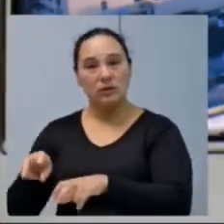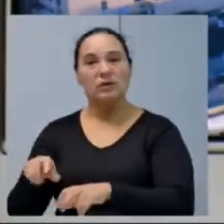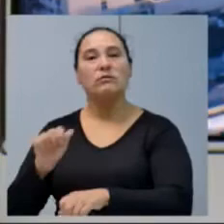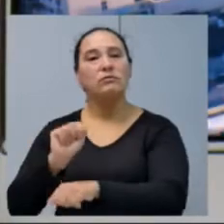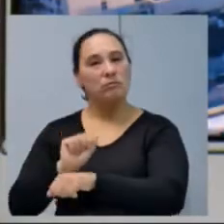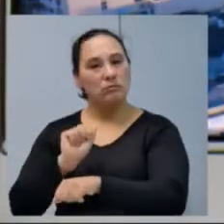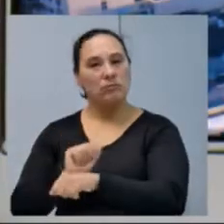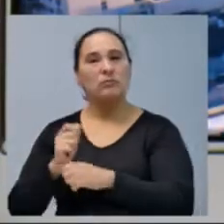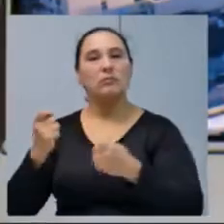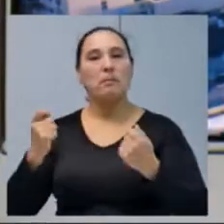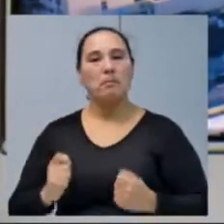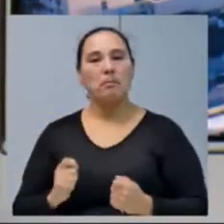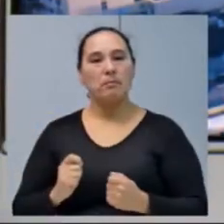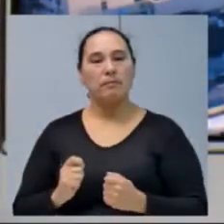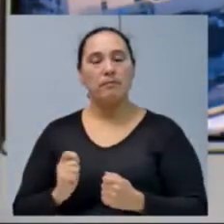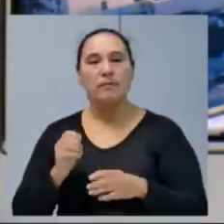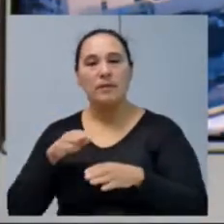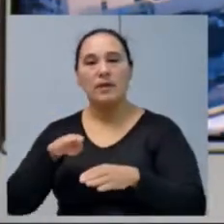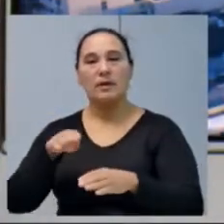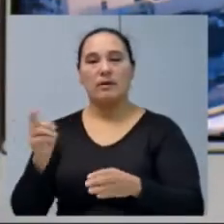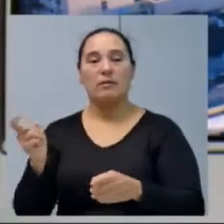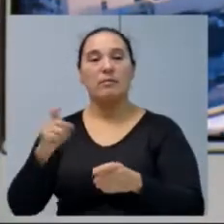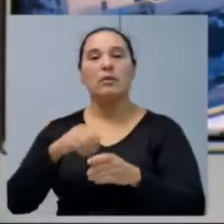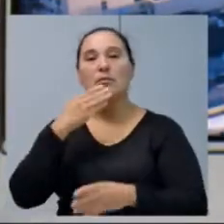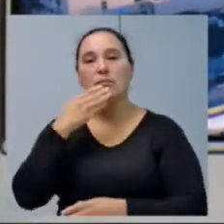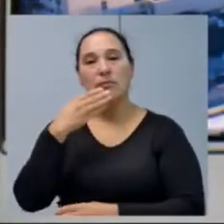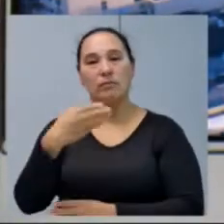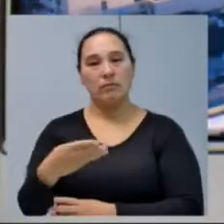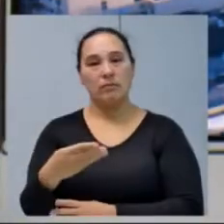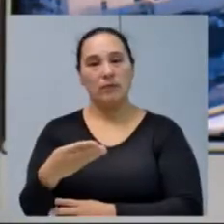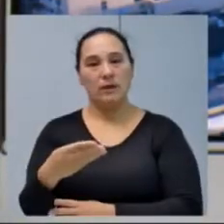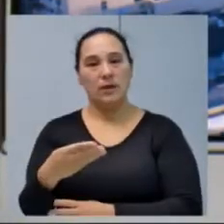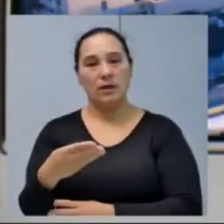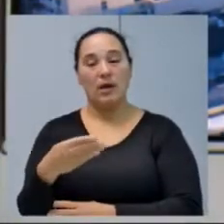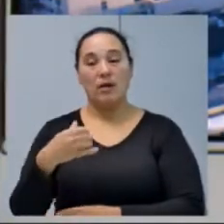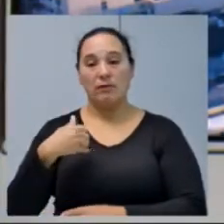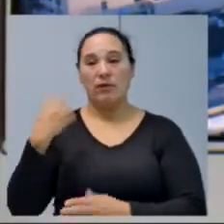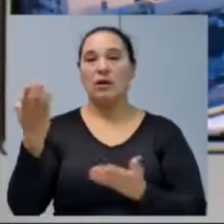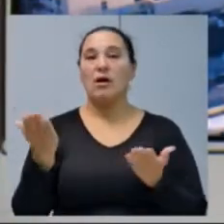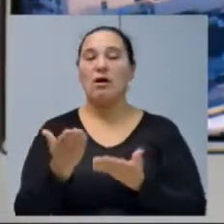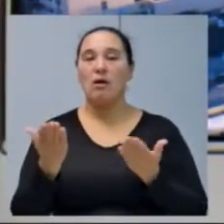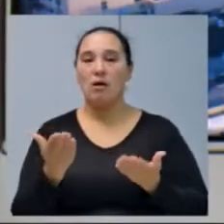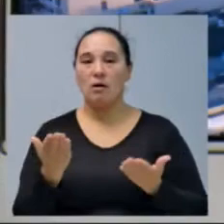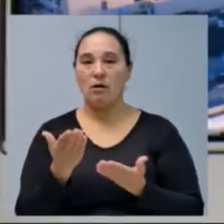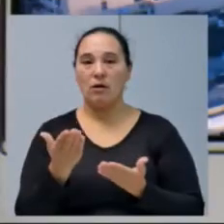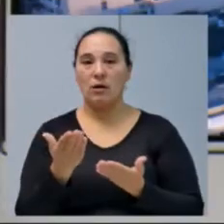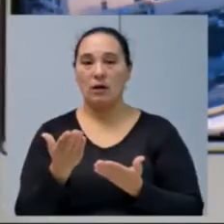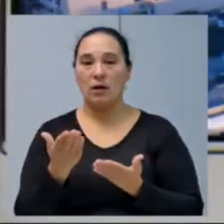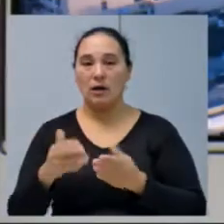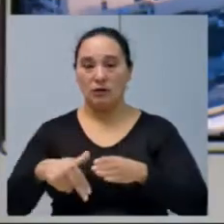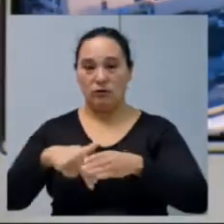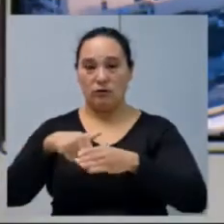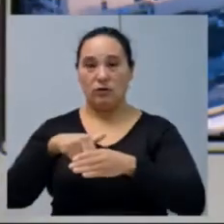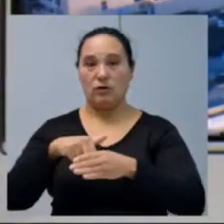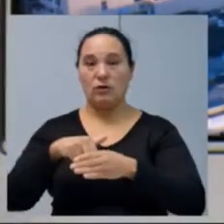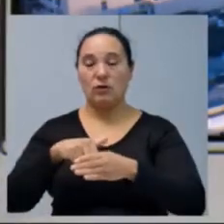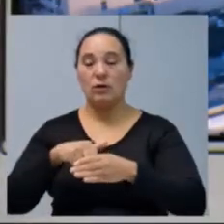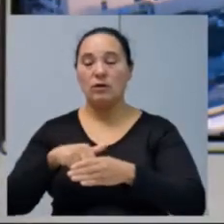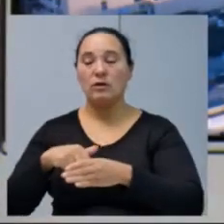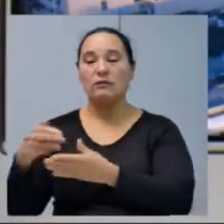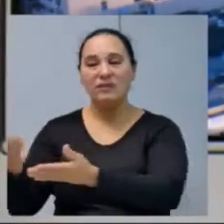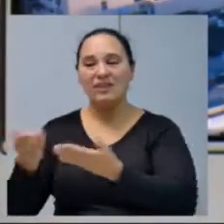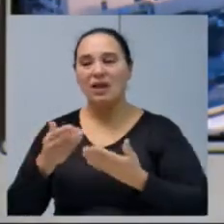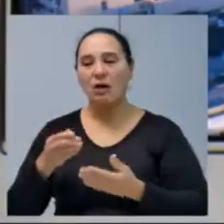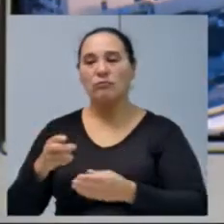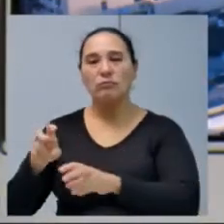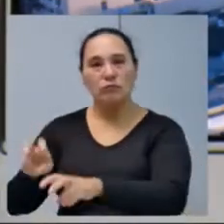espero também que possa ser incluído esse pedido, quem sabe até aproveitando esse momento, que a Prefeitura já está pelos interiores aqui do nosso